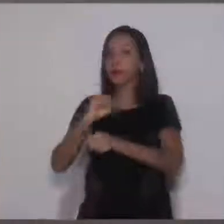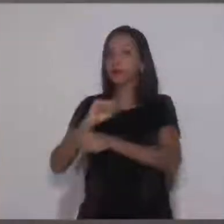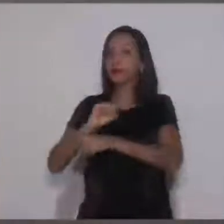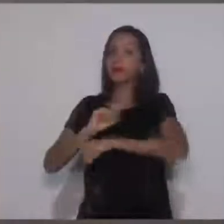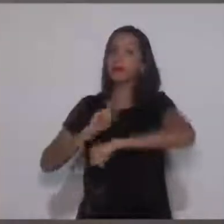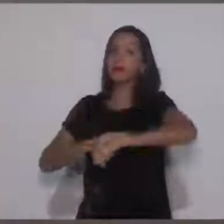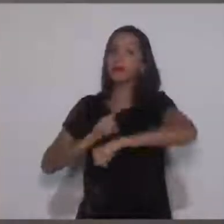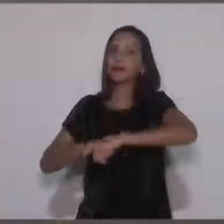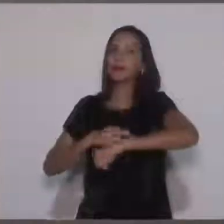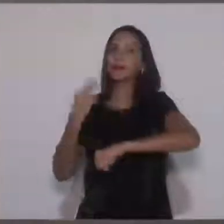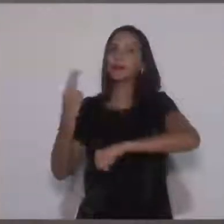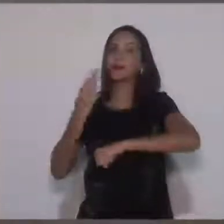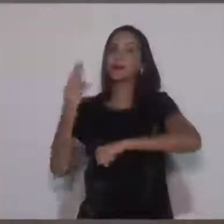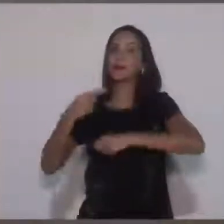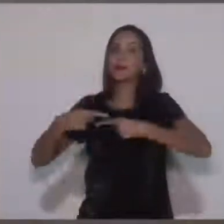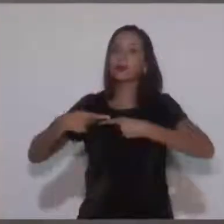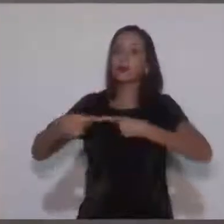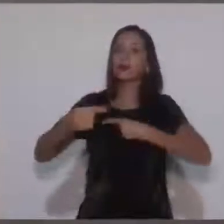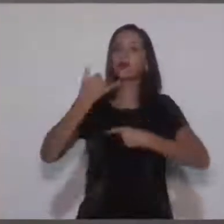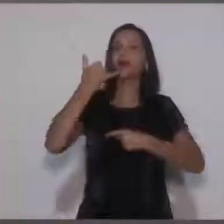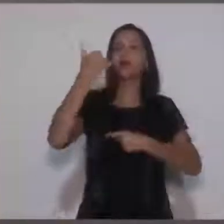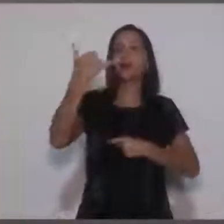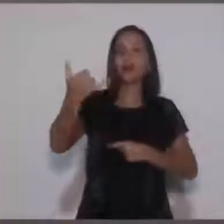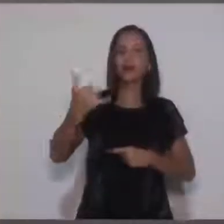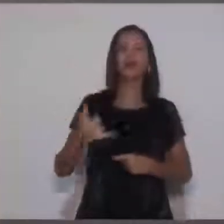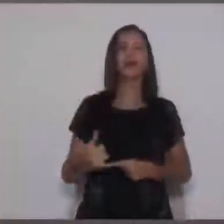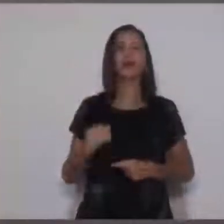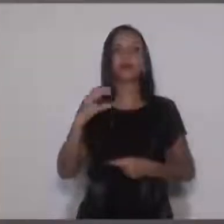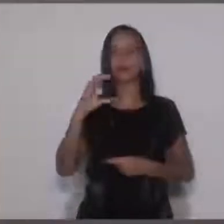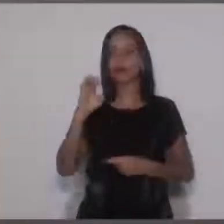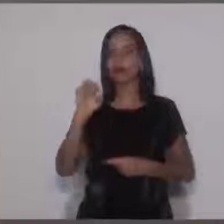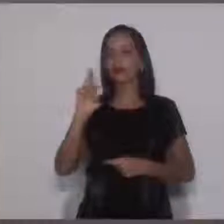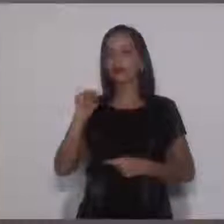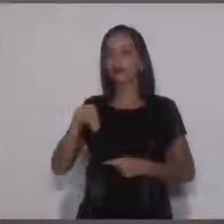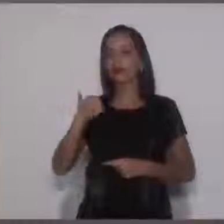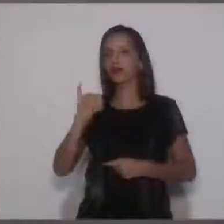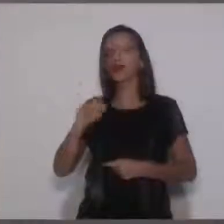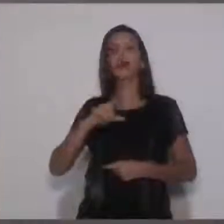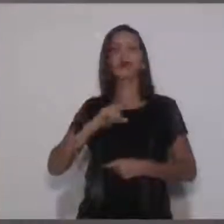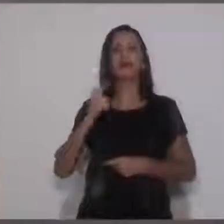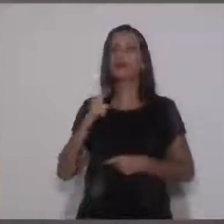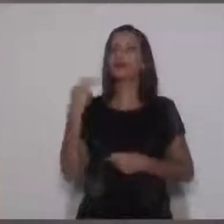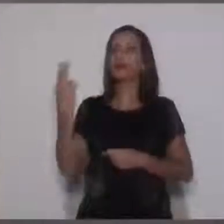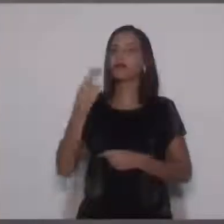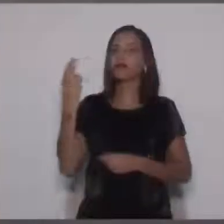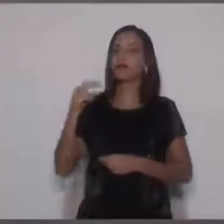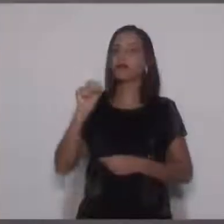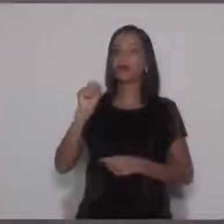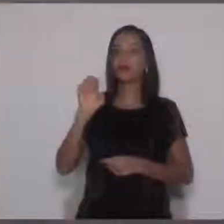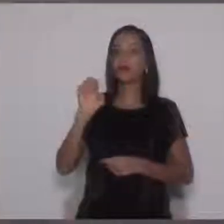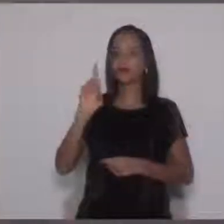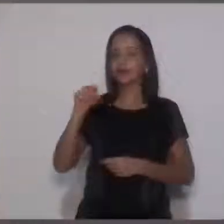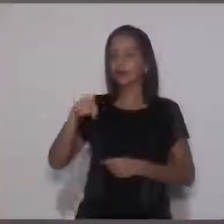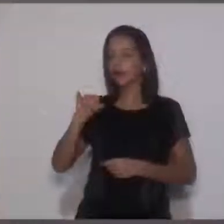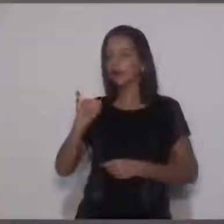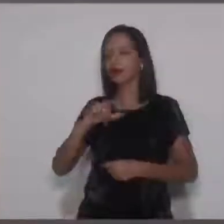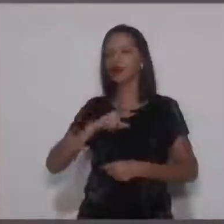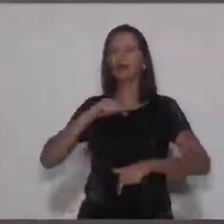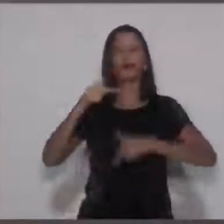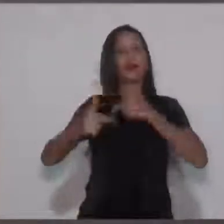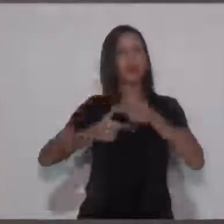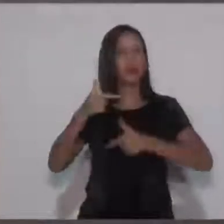tempo, porque não há previsão. Então, hoje eu liguei no CERM e não há previsão de quando o CERM vai fazer esse trabalho de